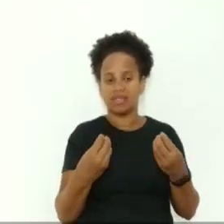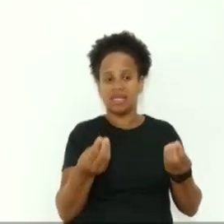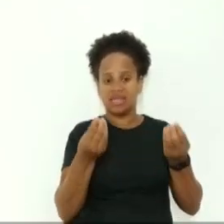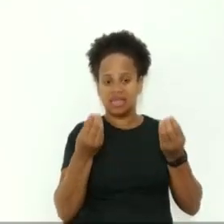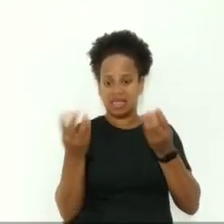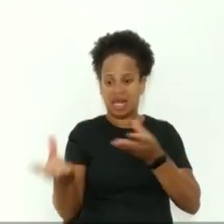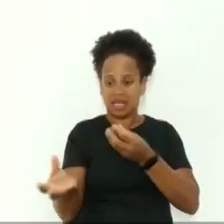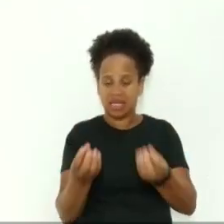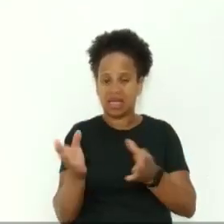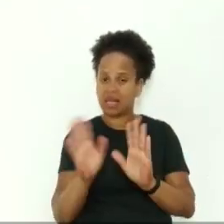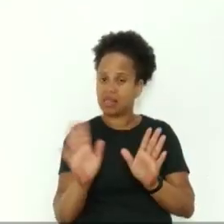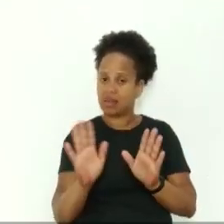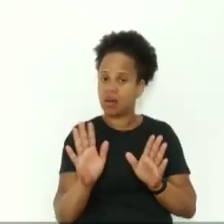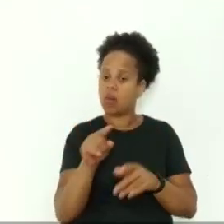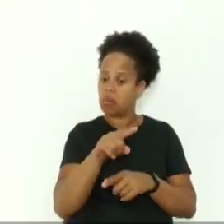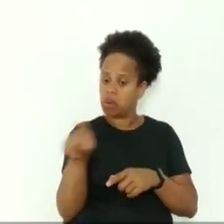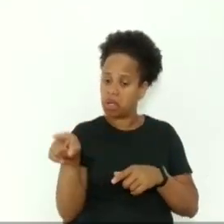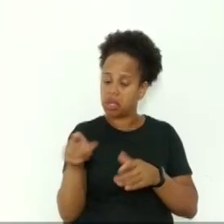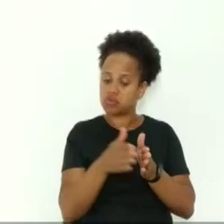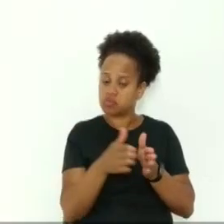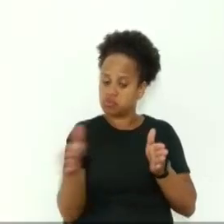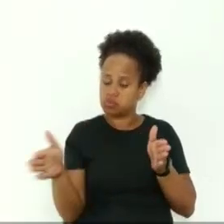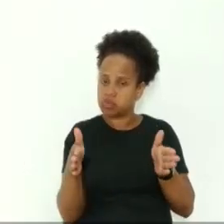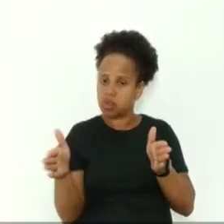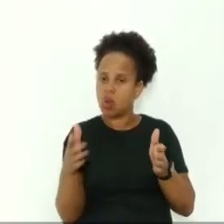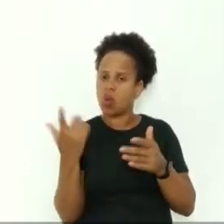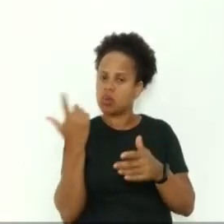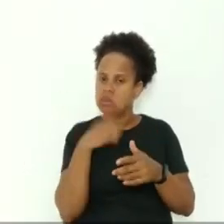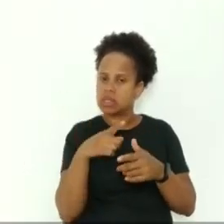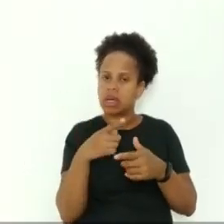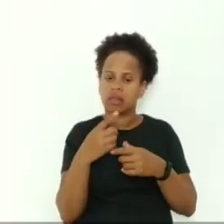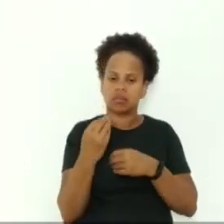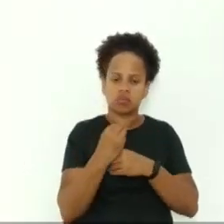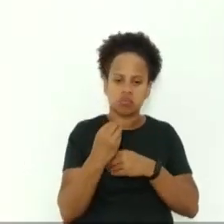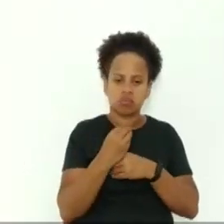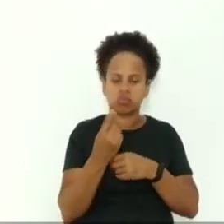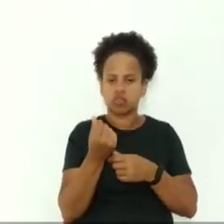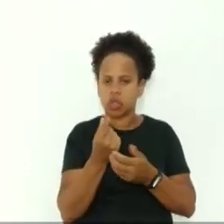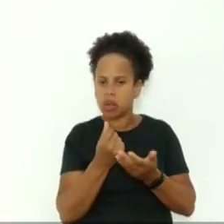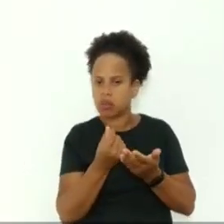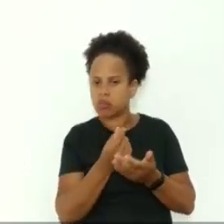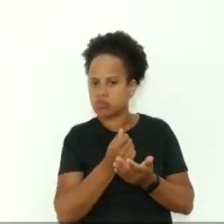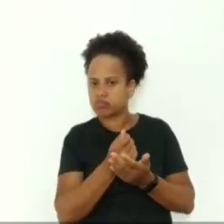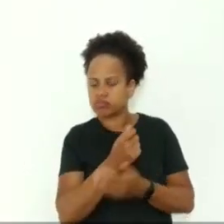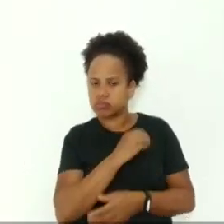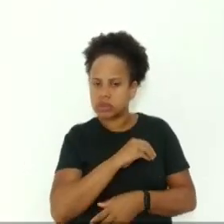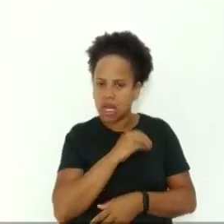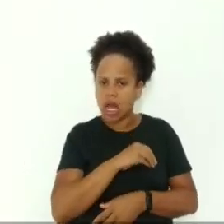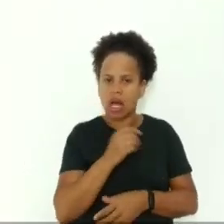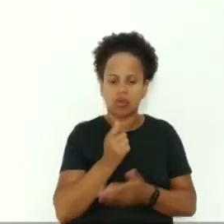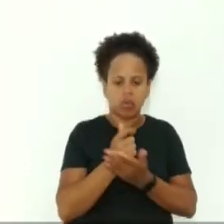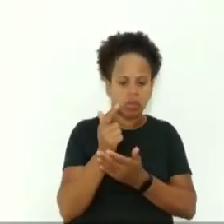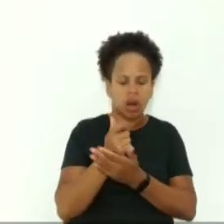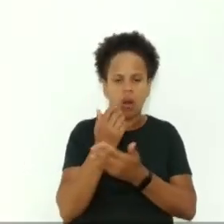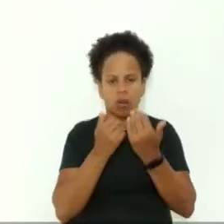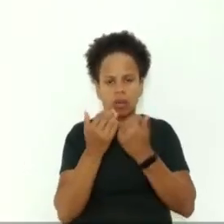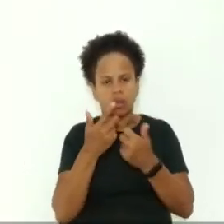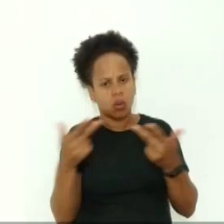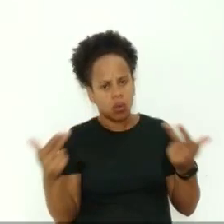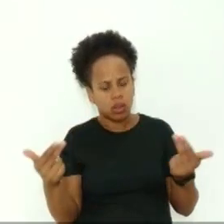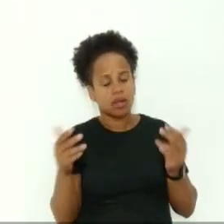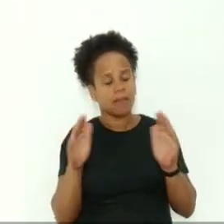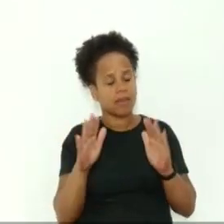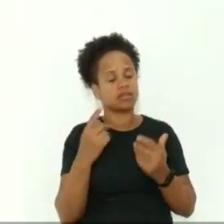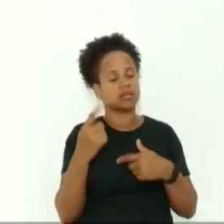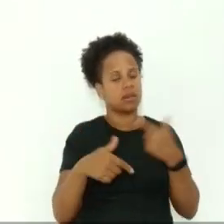tempo poder conseguir sobreviver e aí depende de todo um trabalho da assistência social mas antes disso